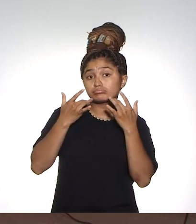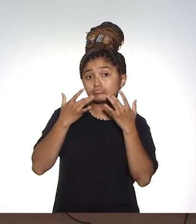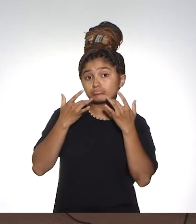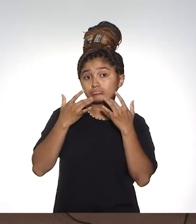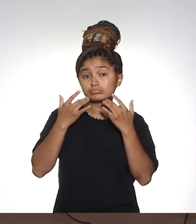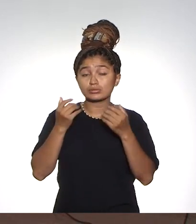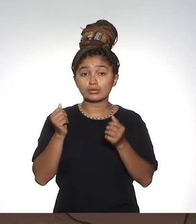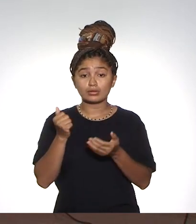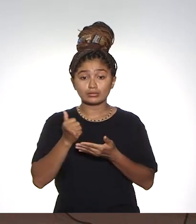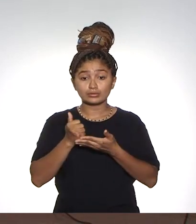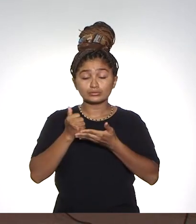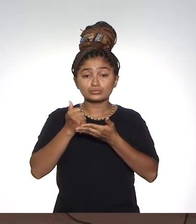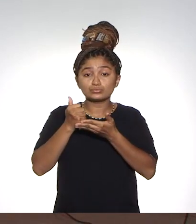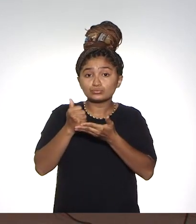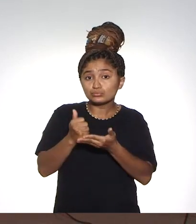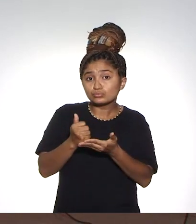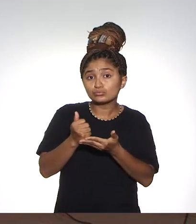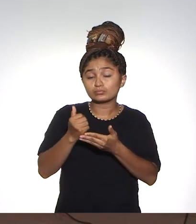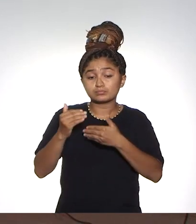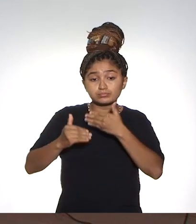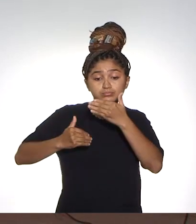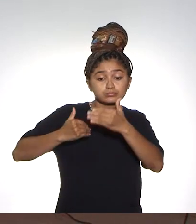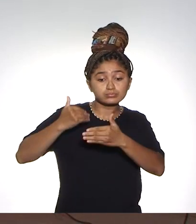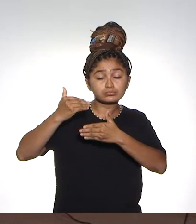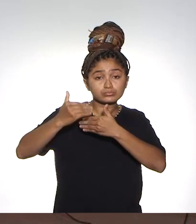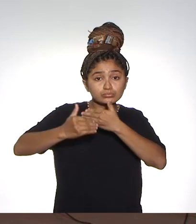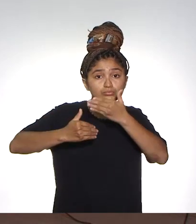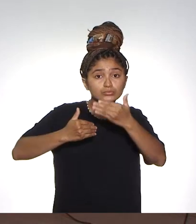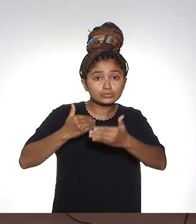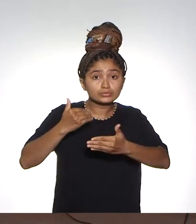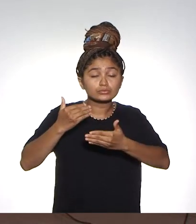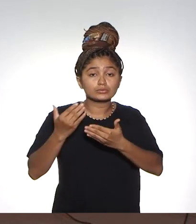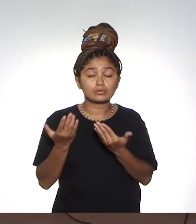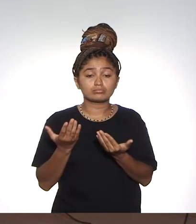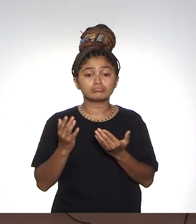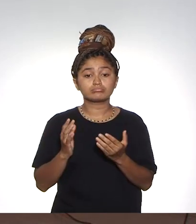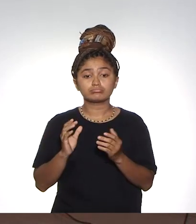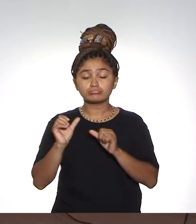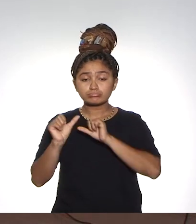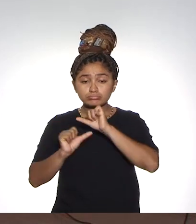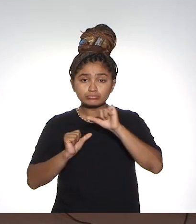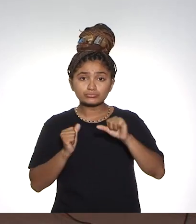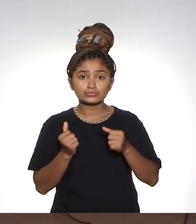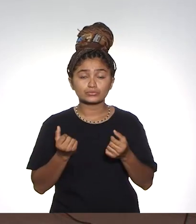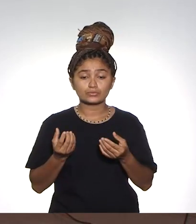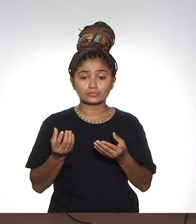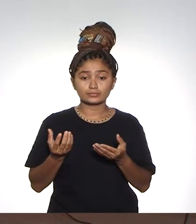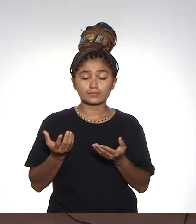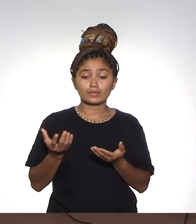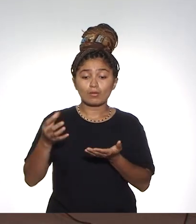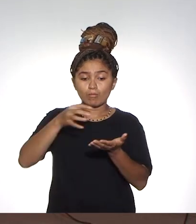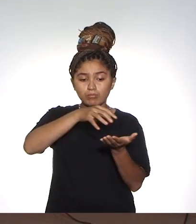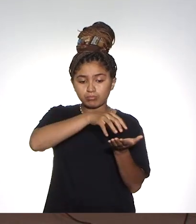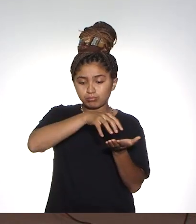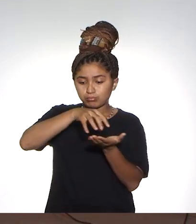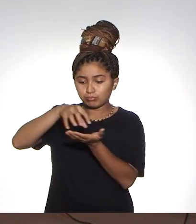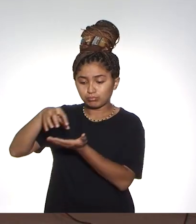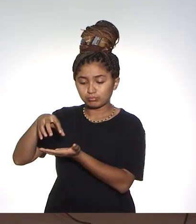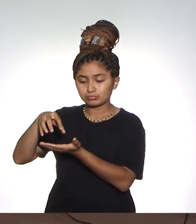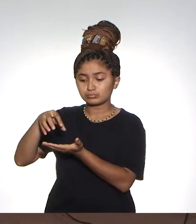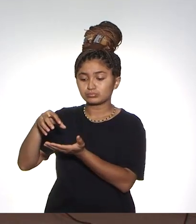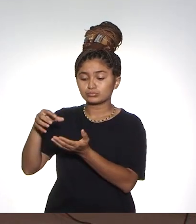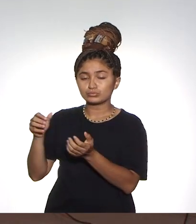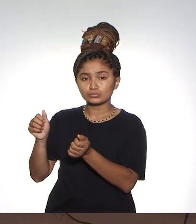lúdicas, ajuda no processo também de reabilitação, que podemos também conversar a respeito disso. E trazer a nossa unidade de saúde